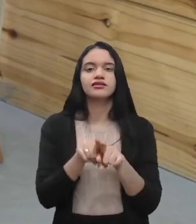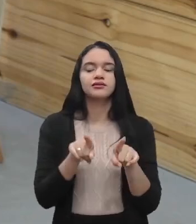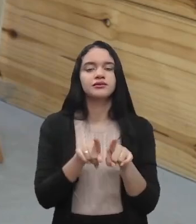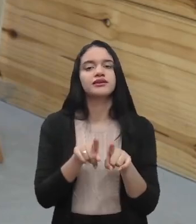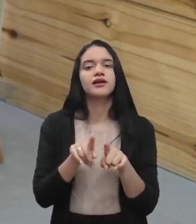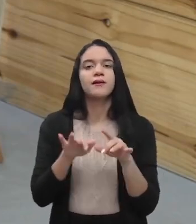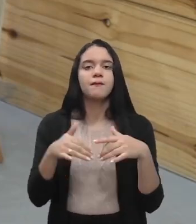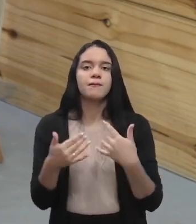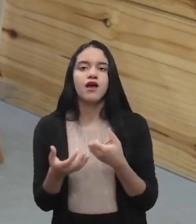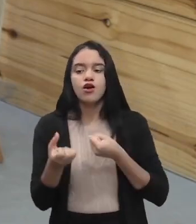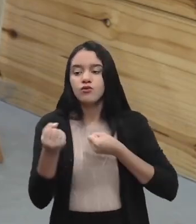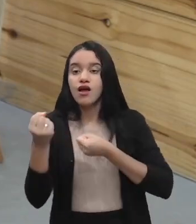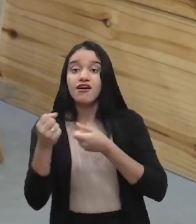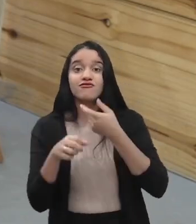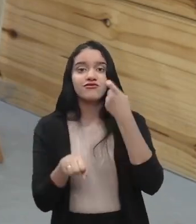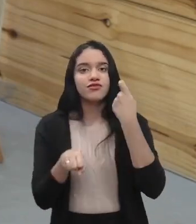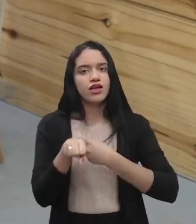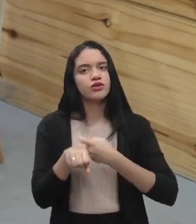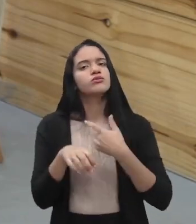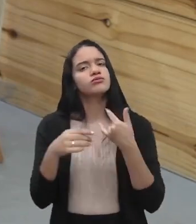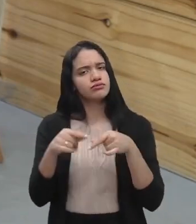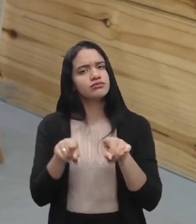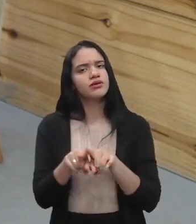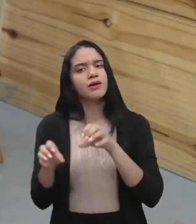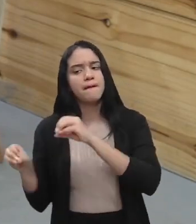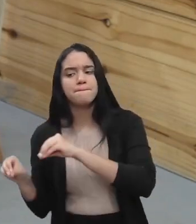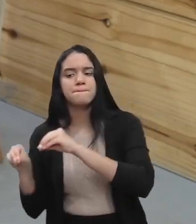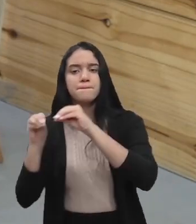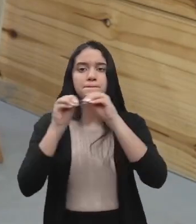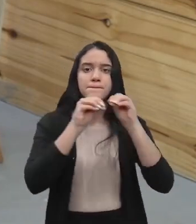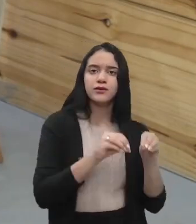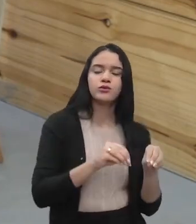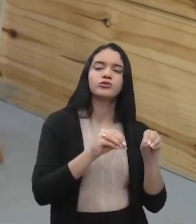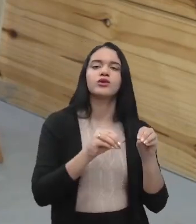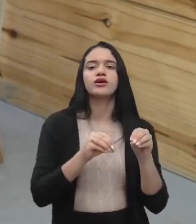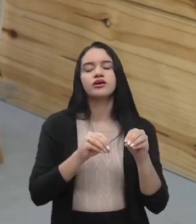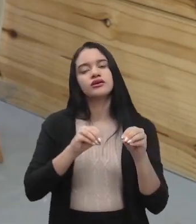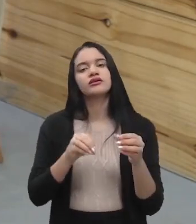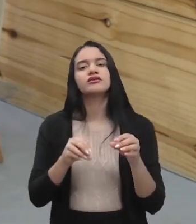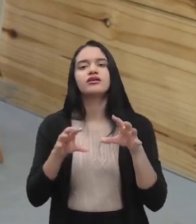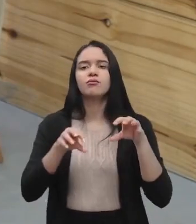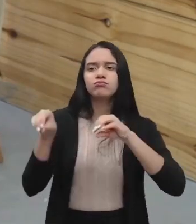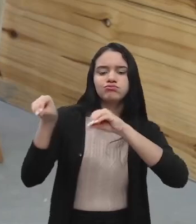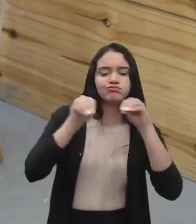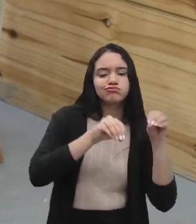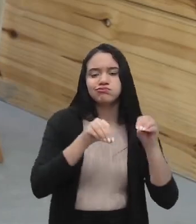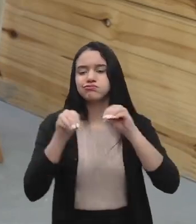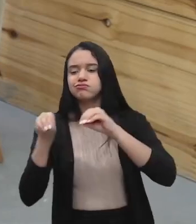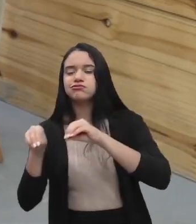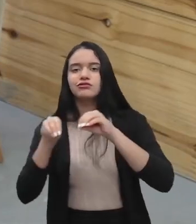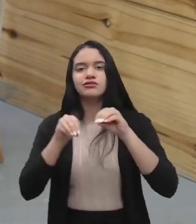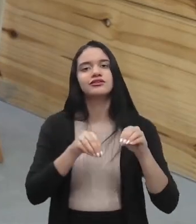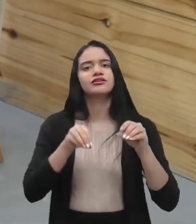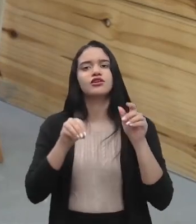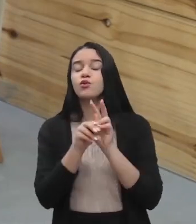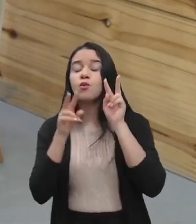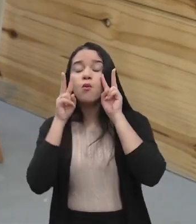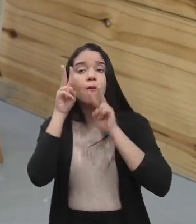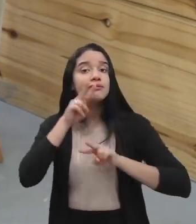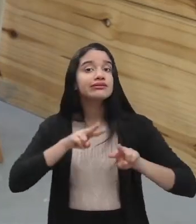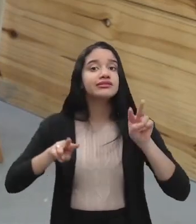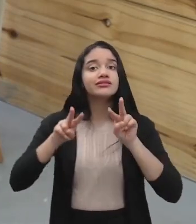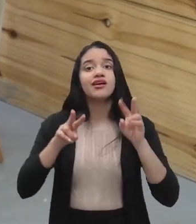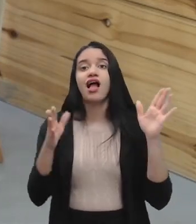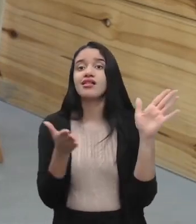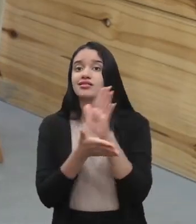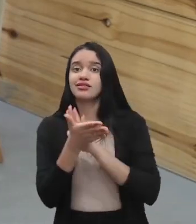uma barra de ferro e vai transportar de um canto para o outro e está lá, manipulando, bota para cima, para baixo e nem observa o que tem também